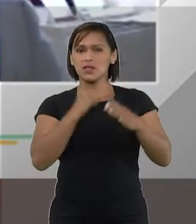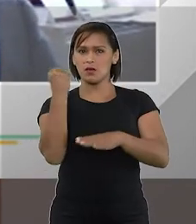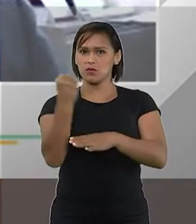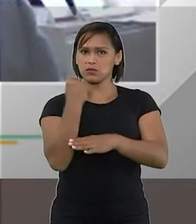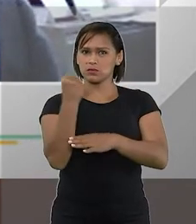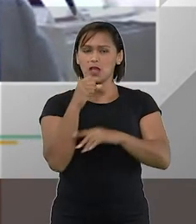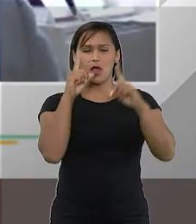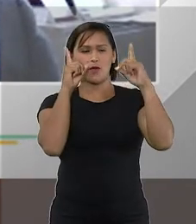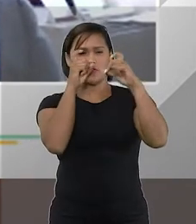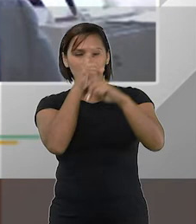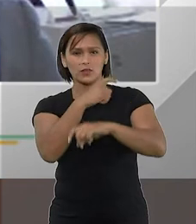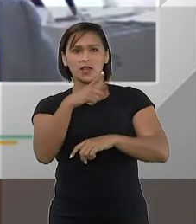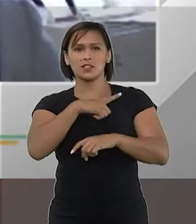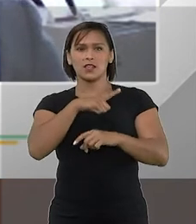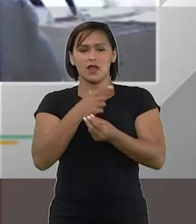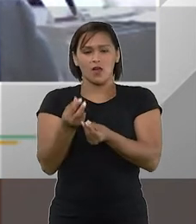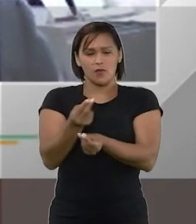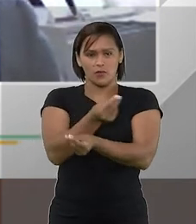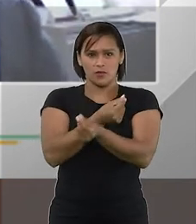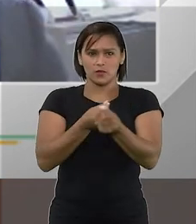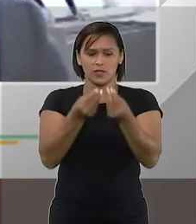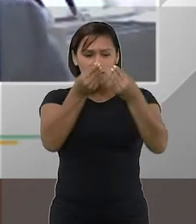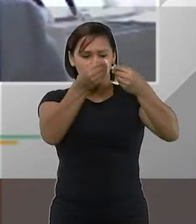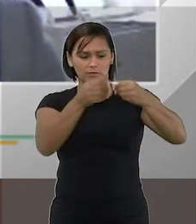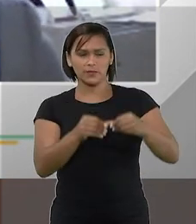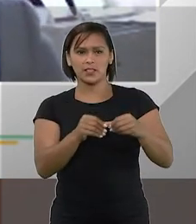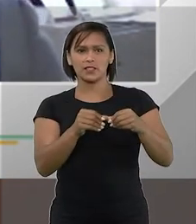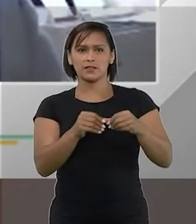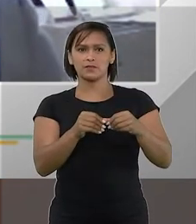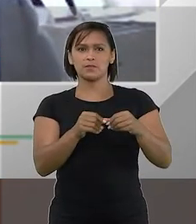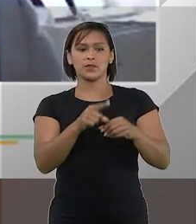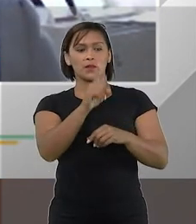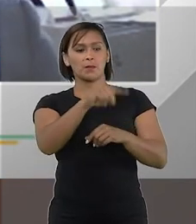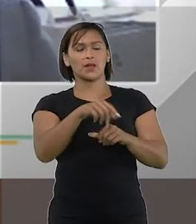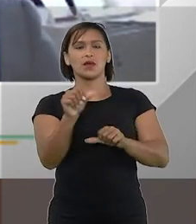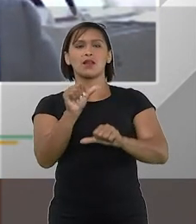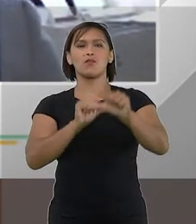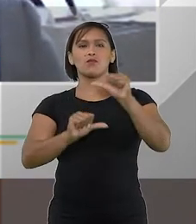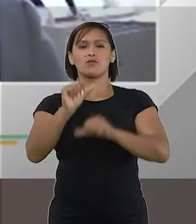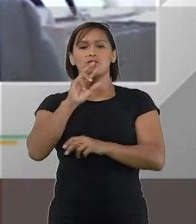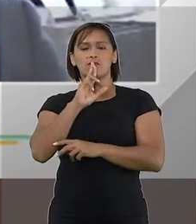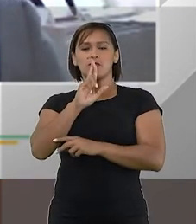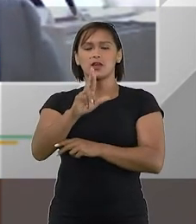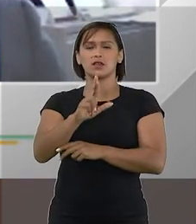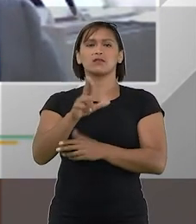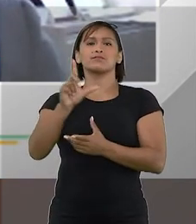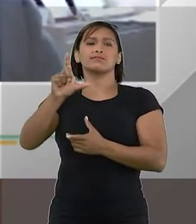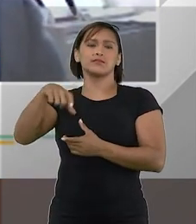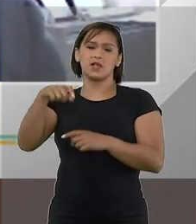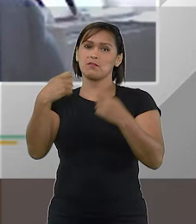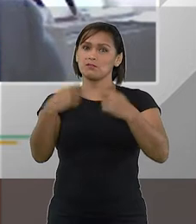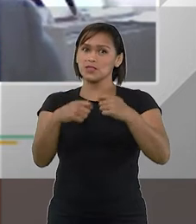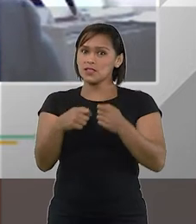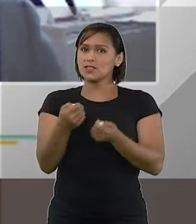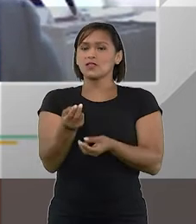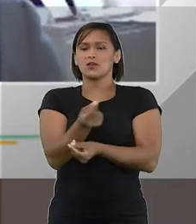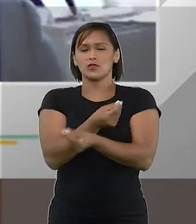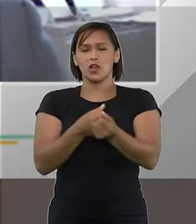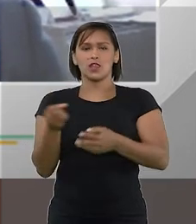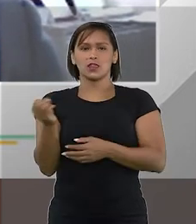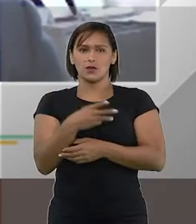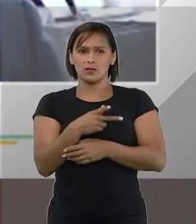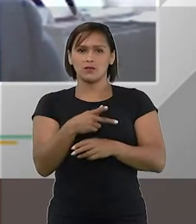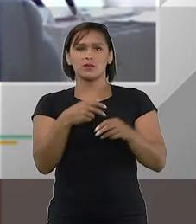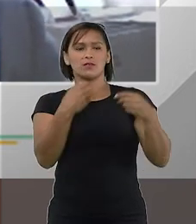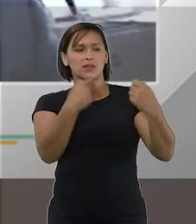em crise, ela tem uma crise de liquidez, ela está insolvente, para ela resolver isso com os credores, ela precisa de dinheiro novo,